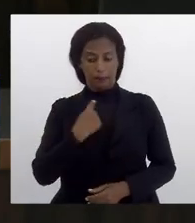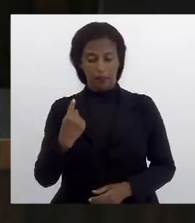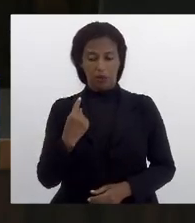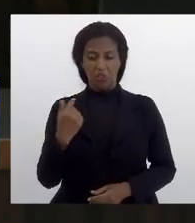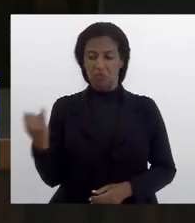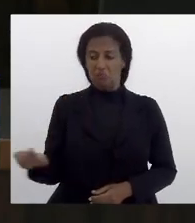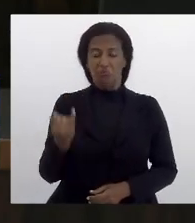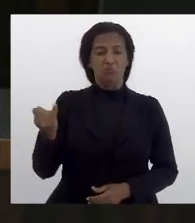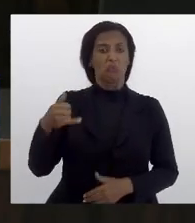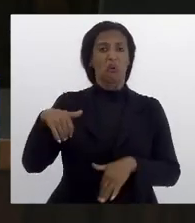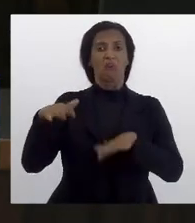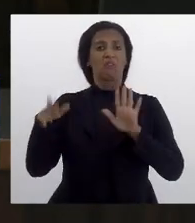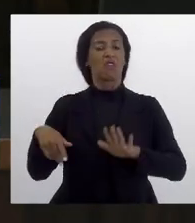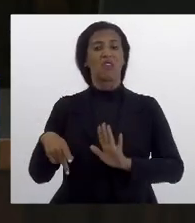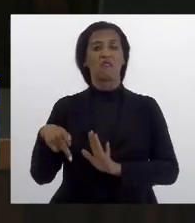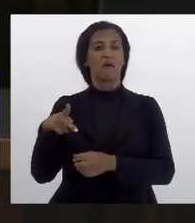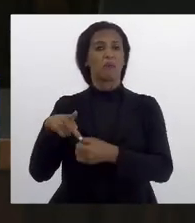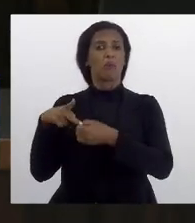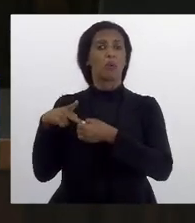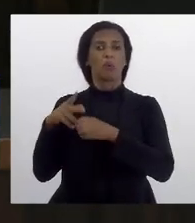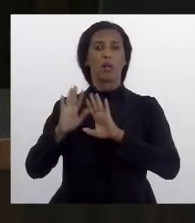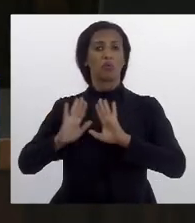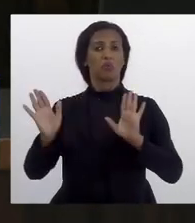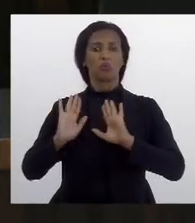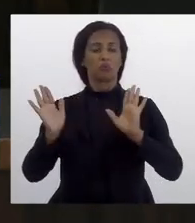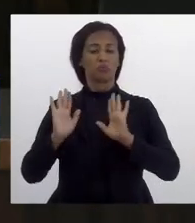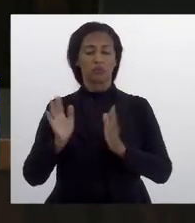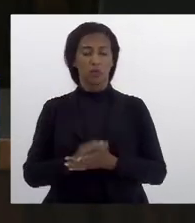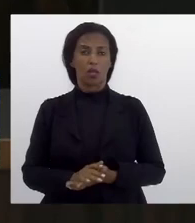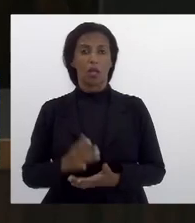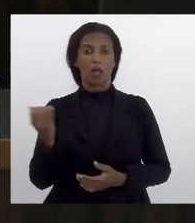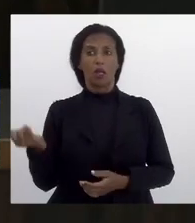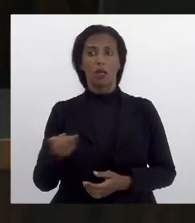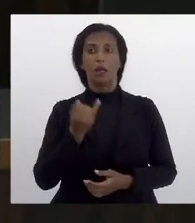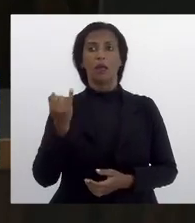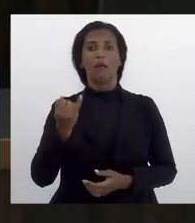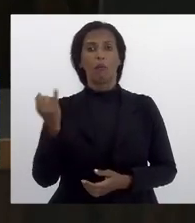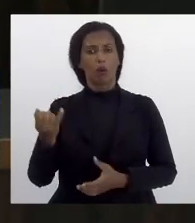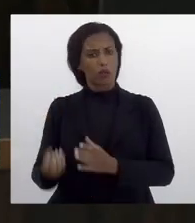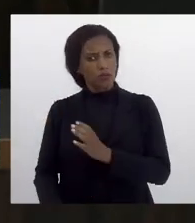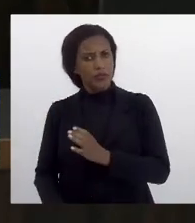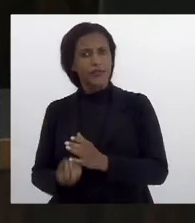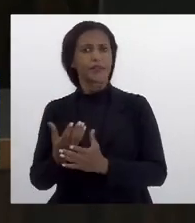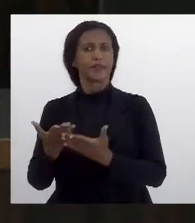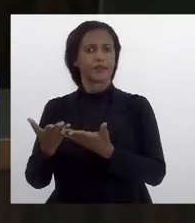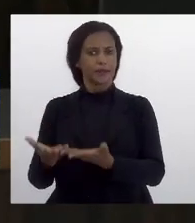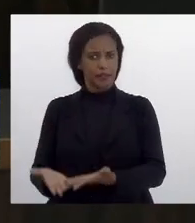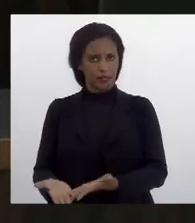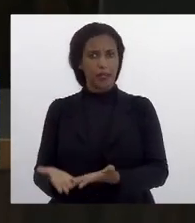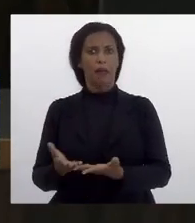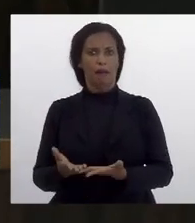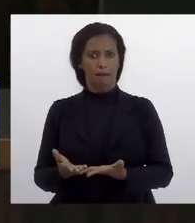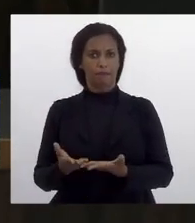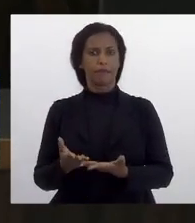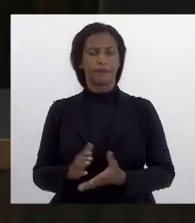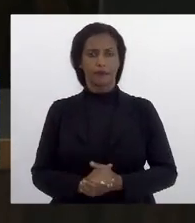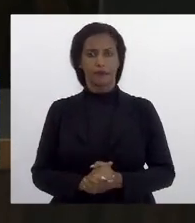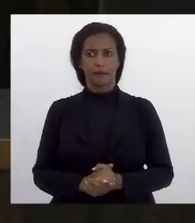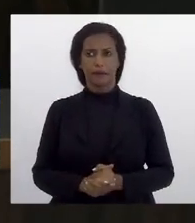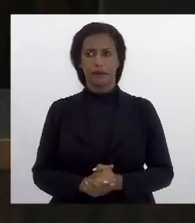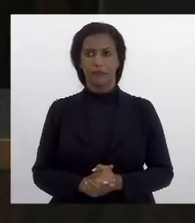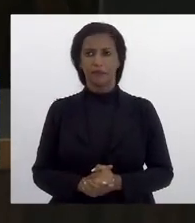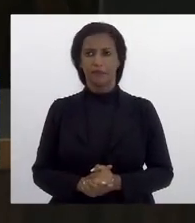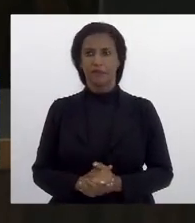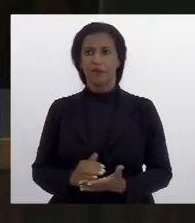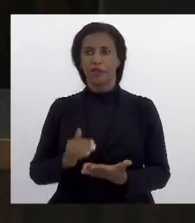importa quem será procuradora qual deputada que será a importância é instalar a procuradoria se vossa excelência